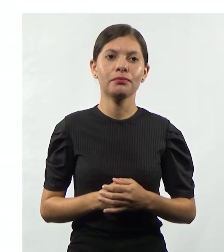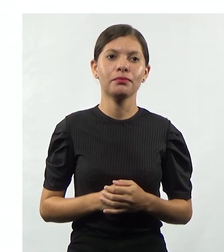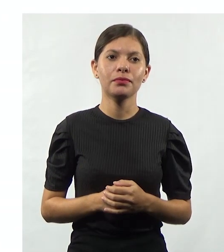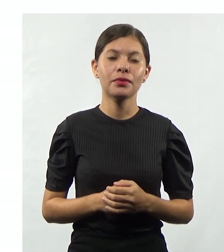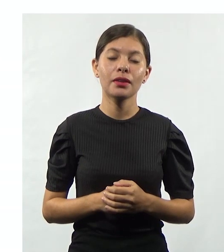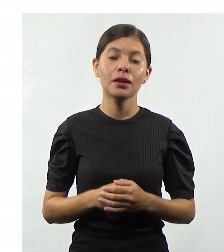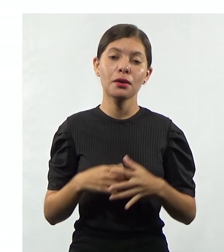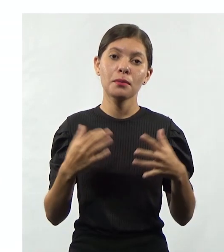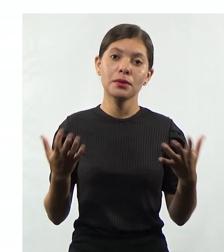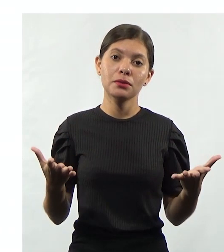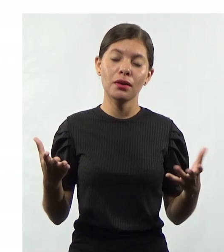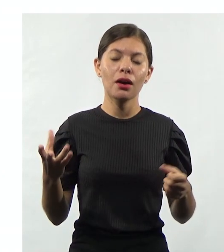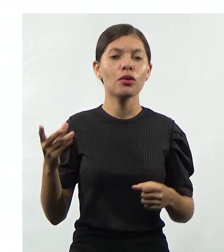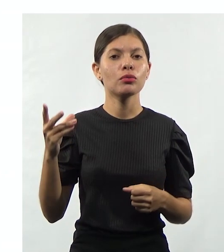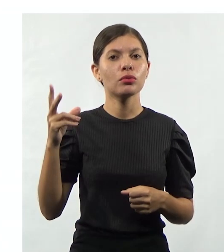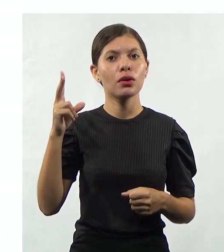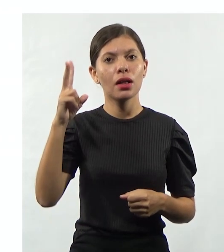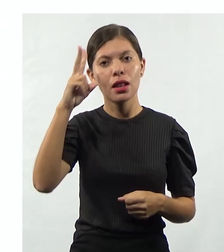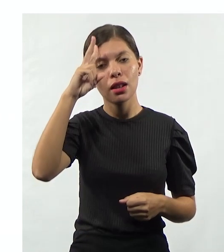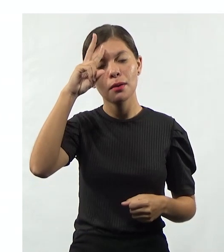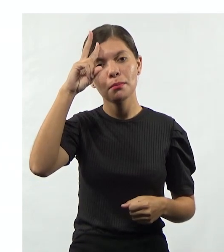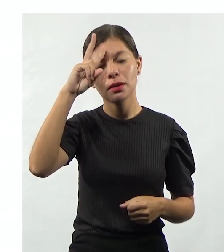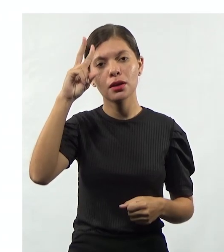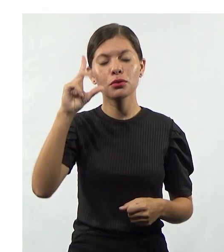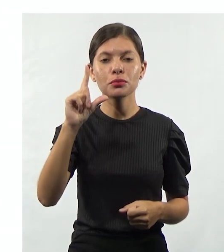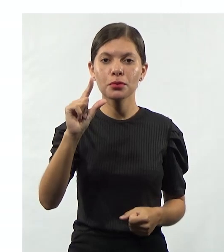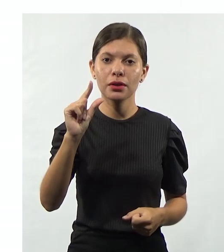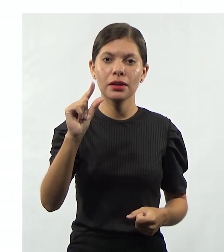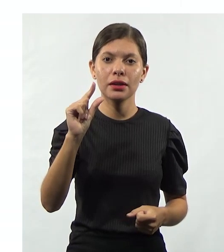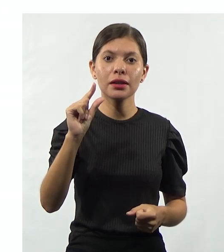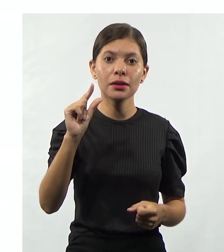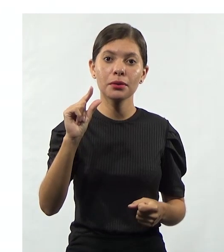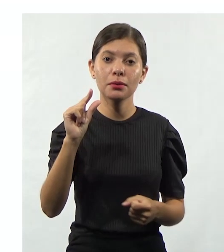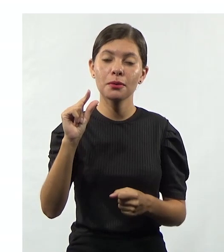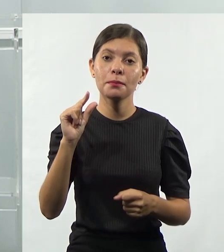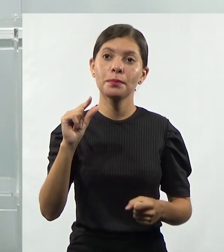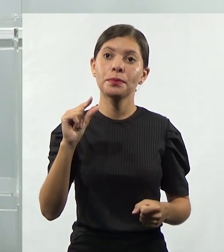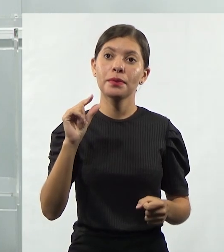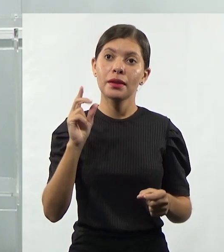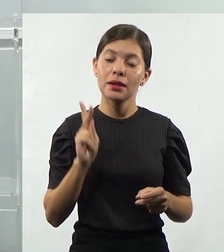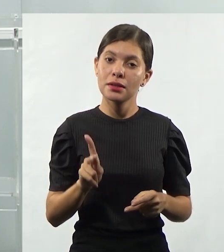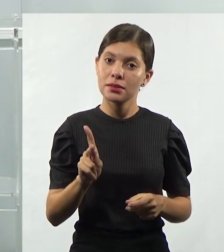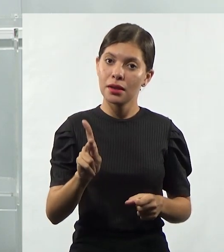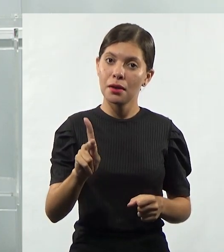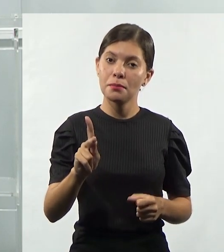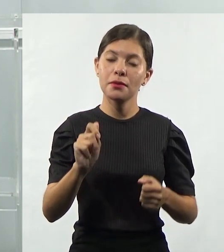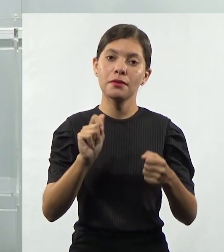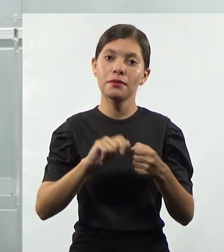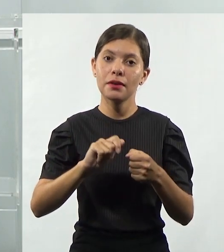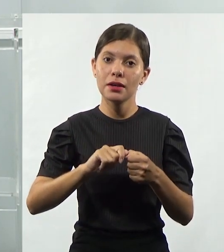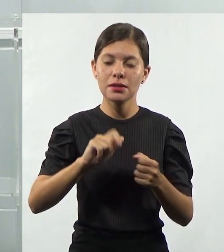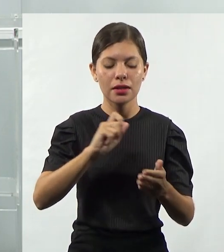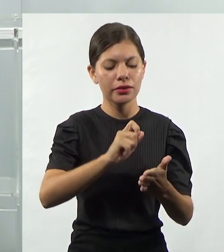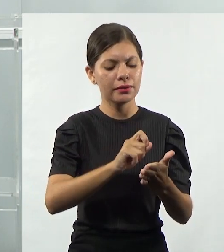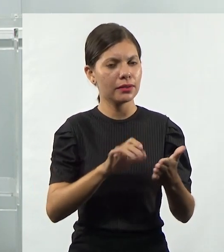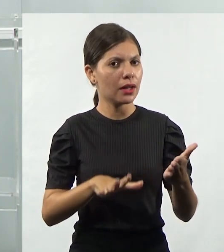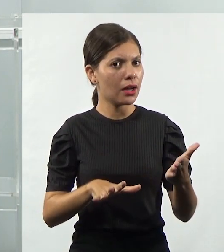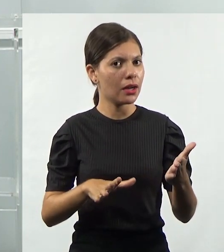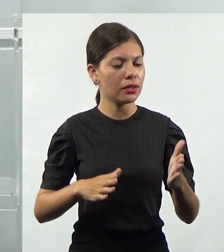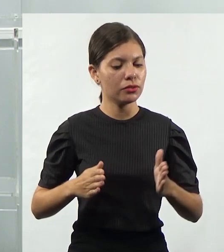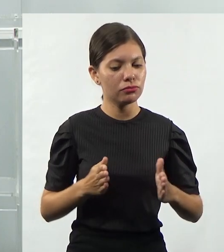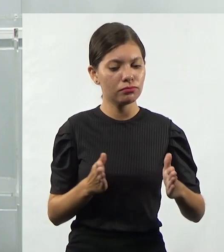Pessoal, lembrando um pouquinho, não deixem de fazer as nossas atividades de